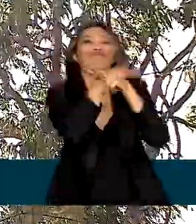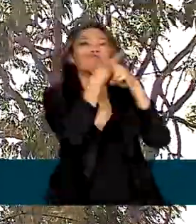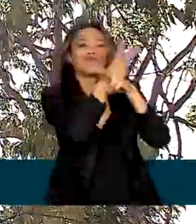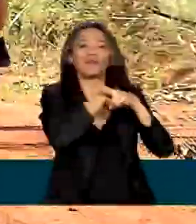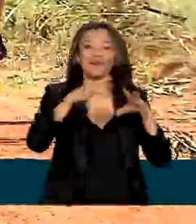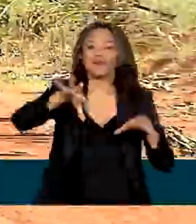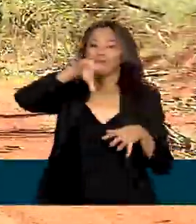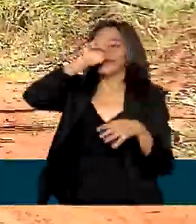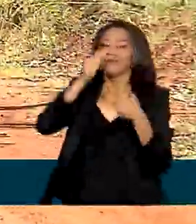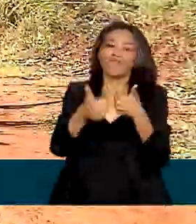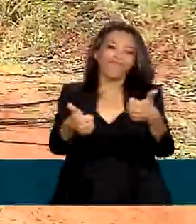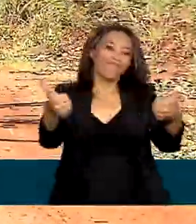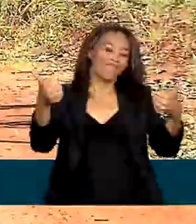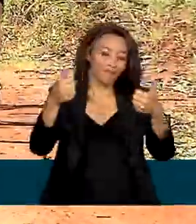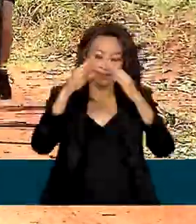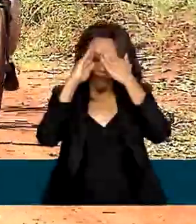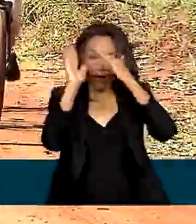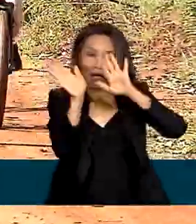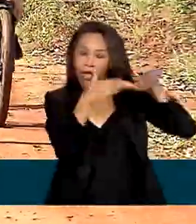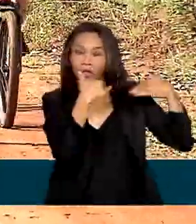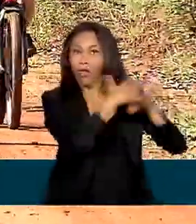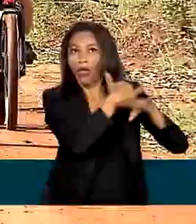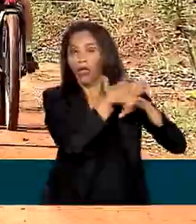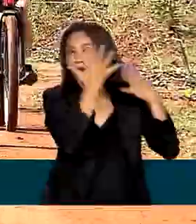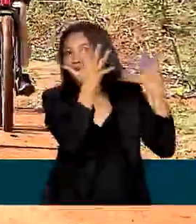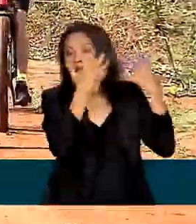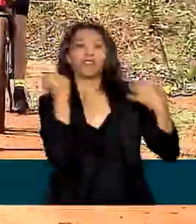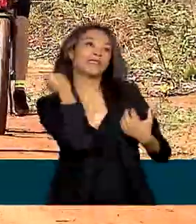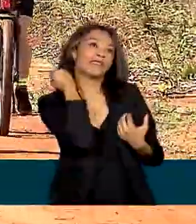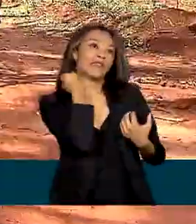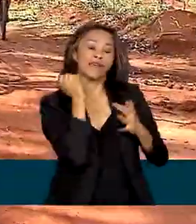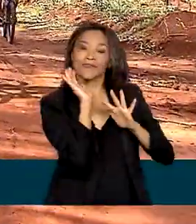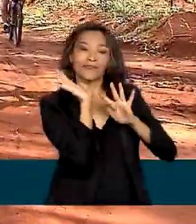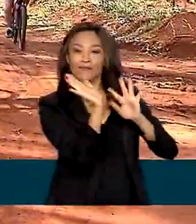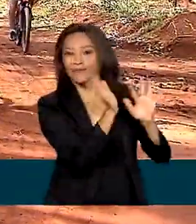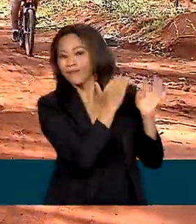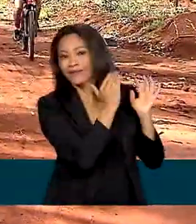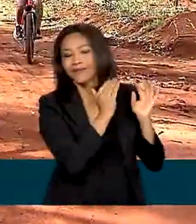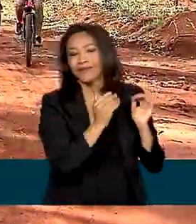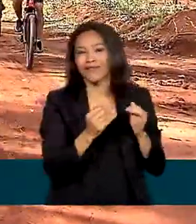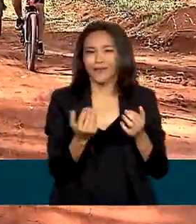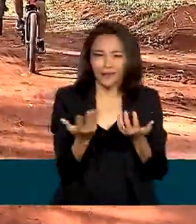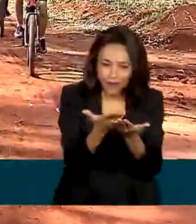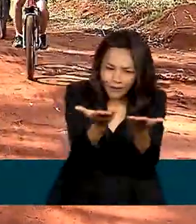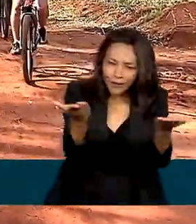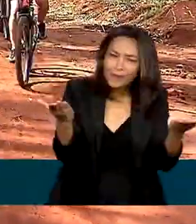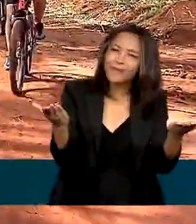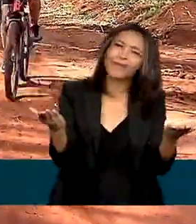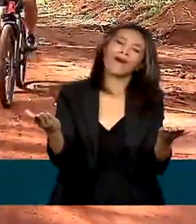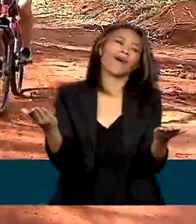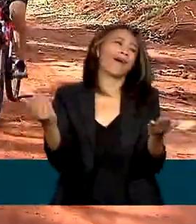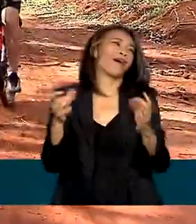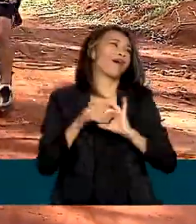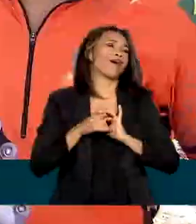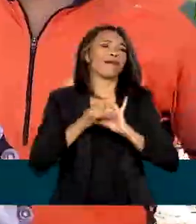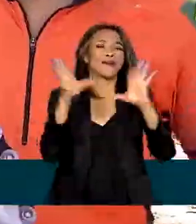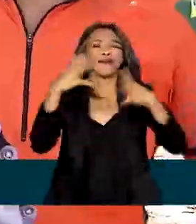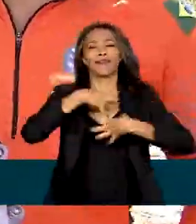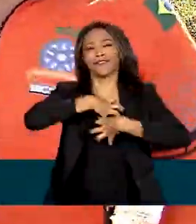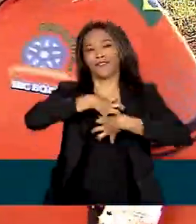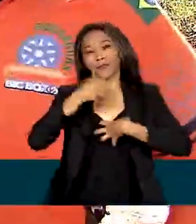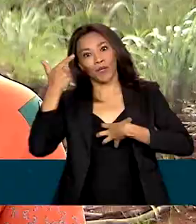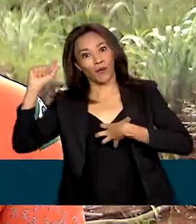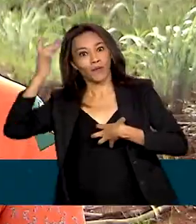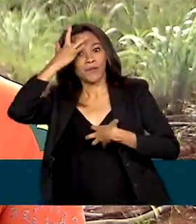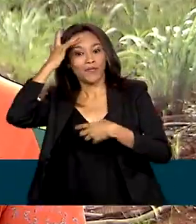puro, uma fuga do corre-corre e do estresse diário. Para muitos, isso chama liberdade. Para